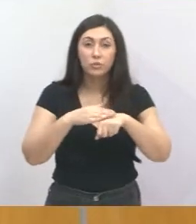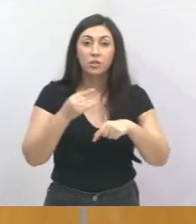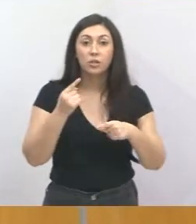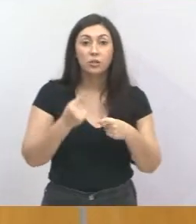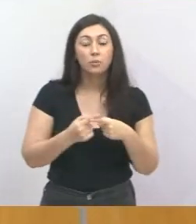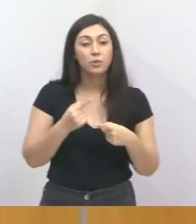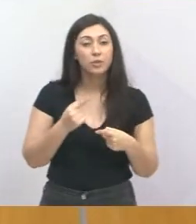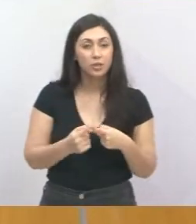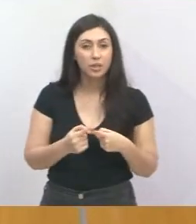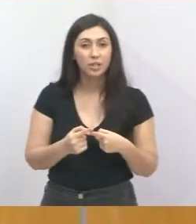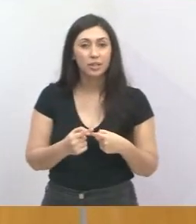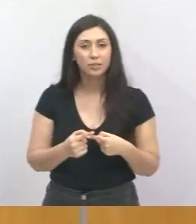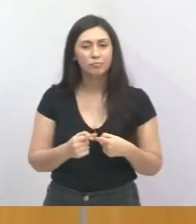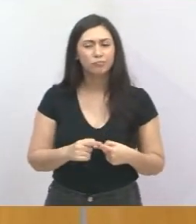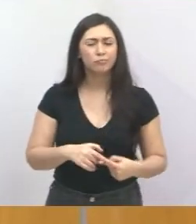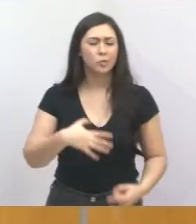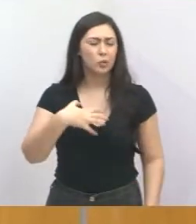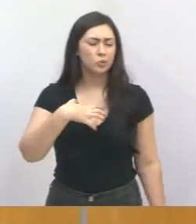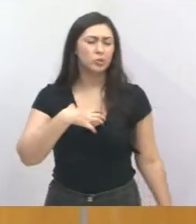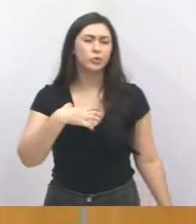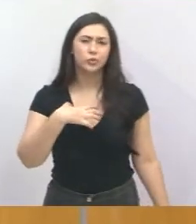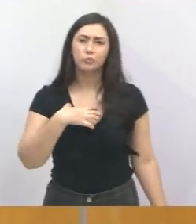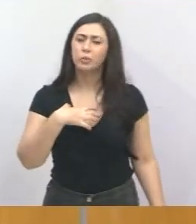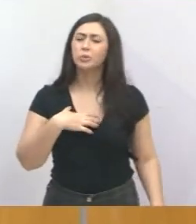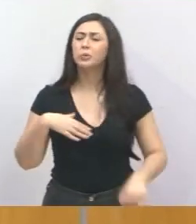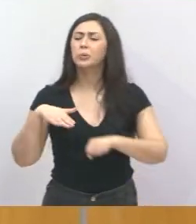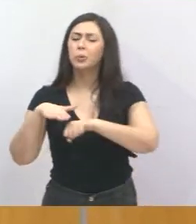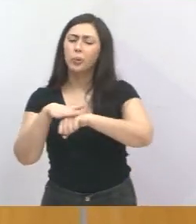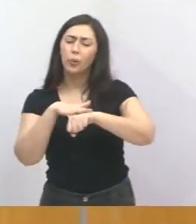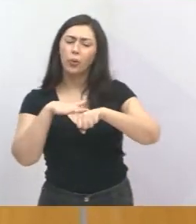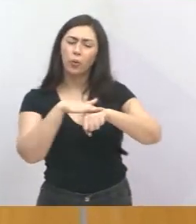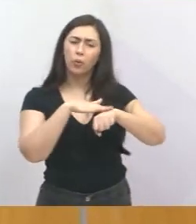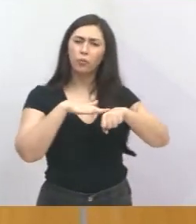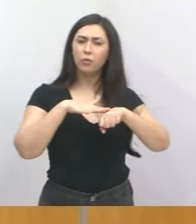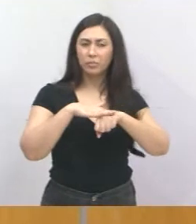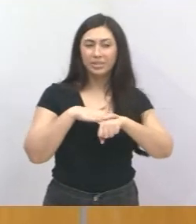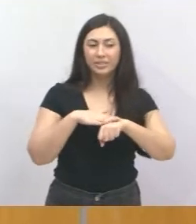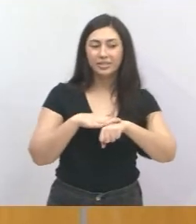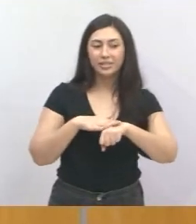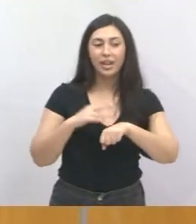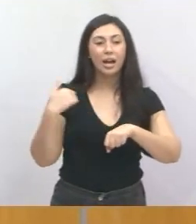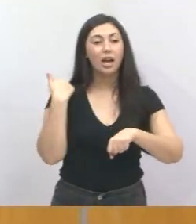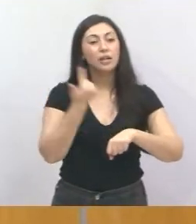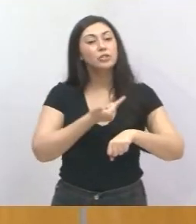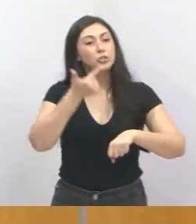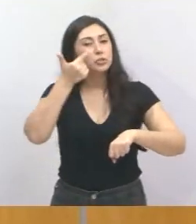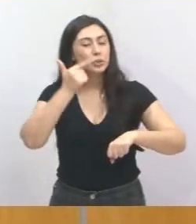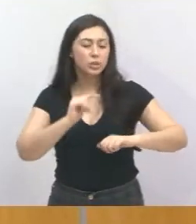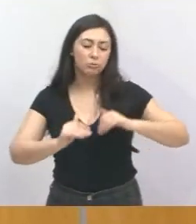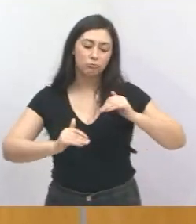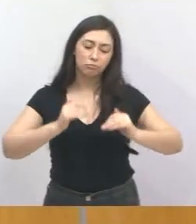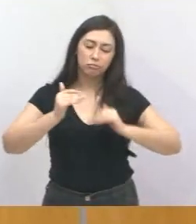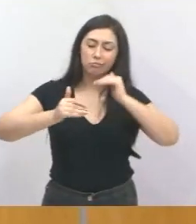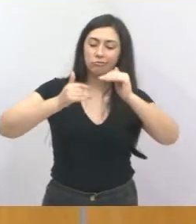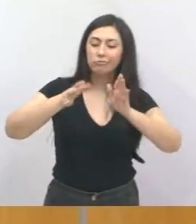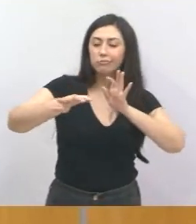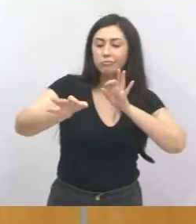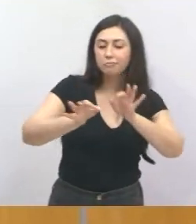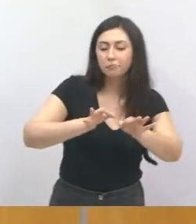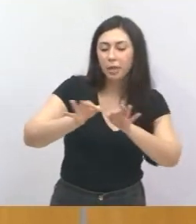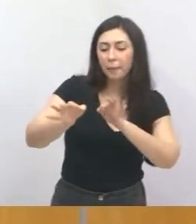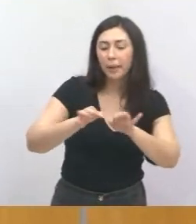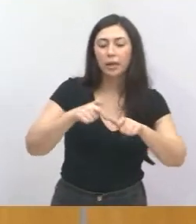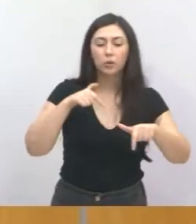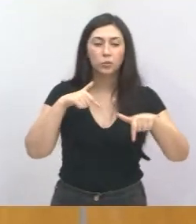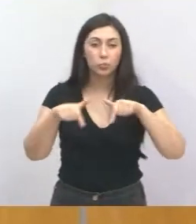porque é desse sentimento, é dessa conversa com as pessoas que vai balizar, que vai fundamentar o